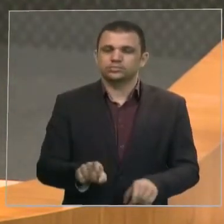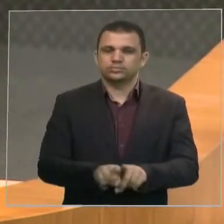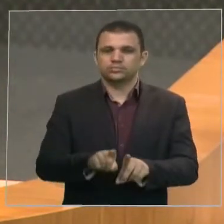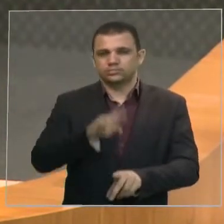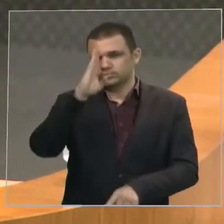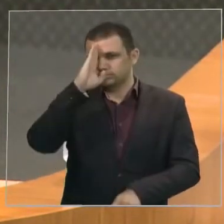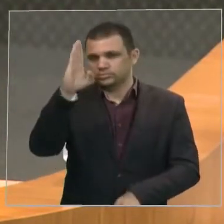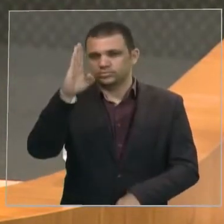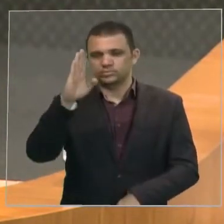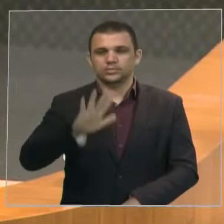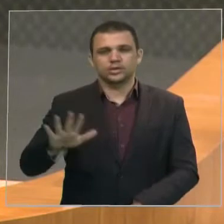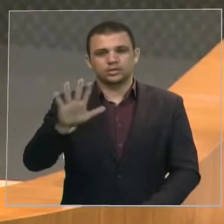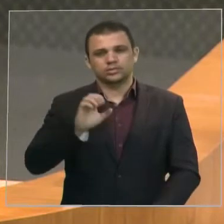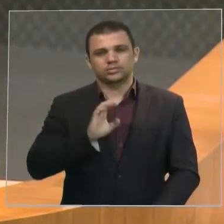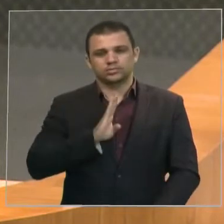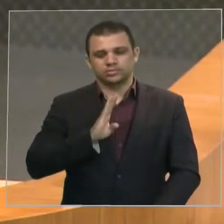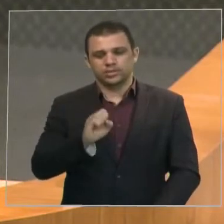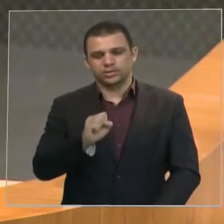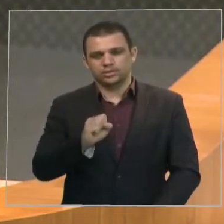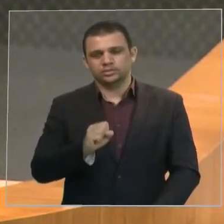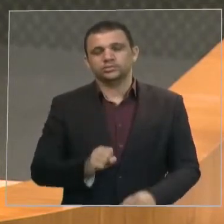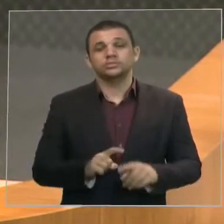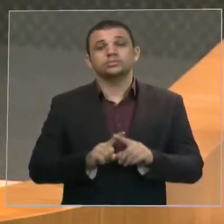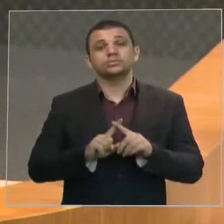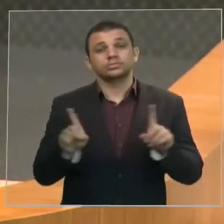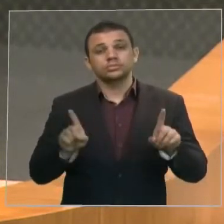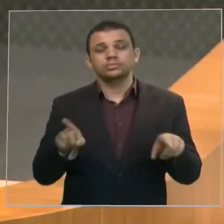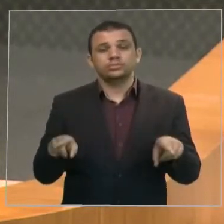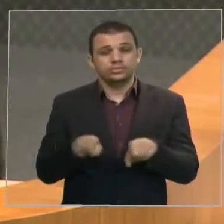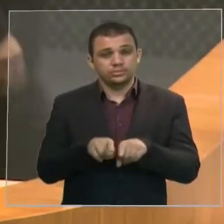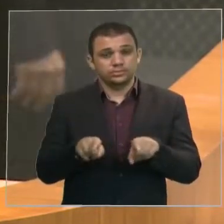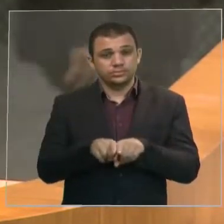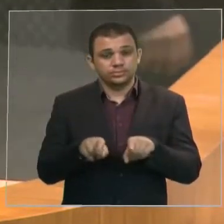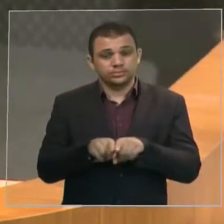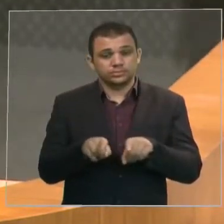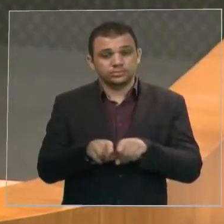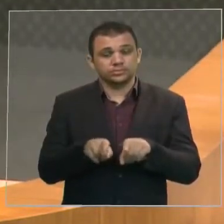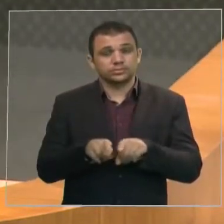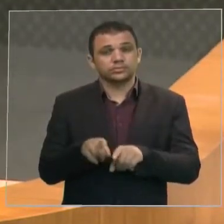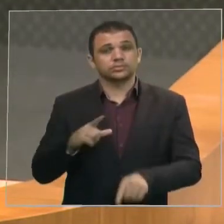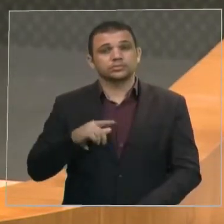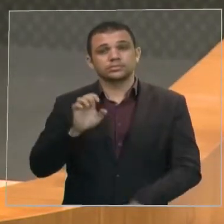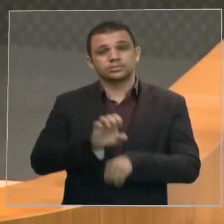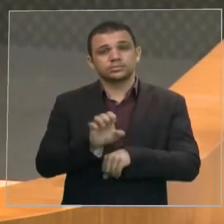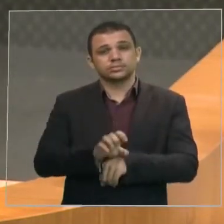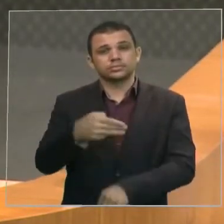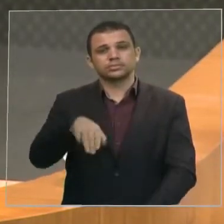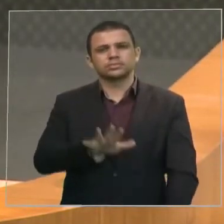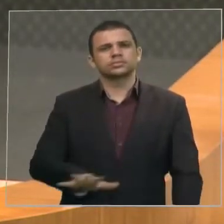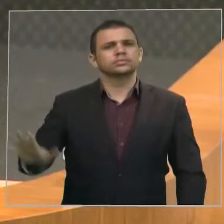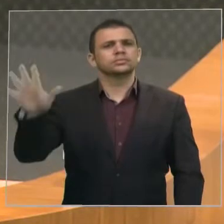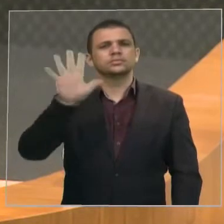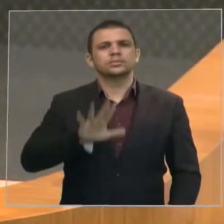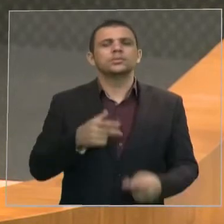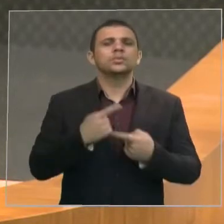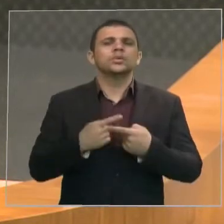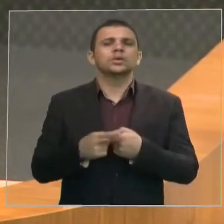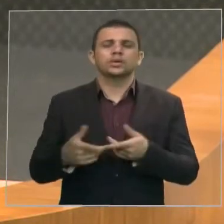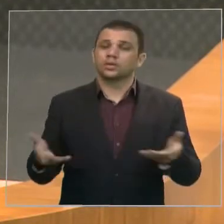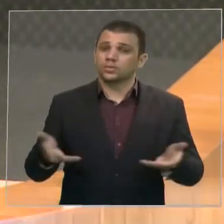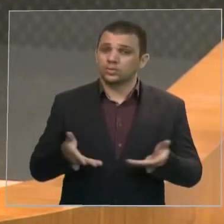na região de Balsas, mas como um todo no estado do Maranhão, até porque hoje a agricultura